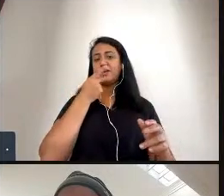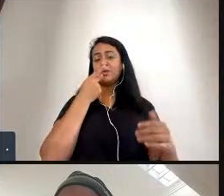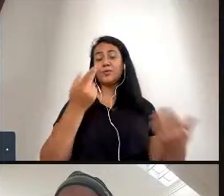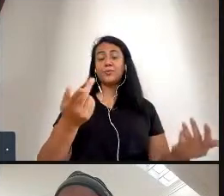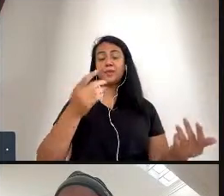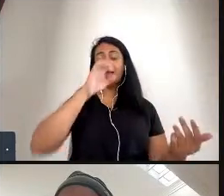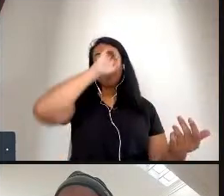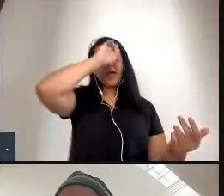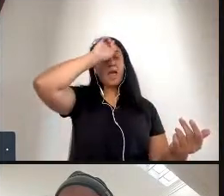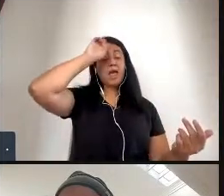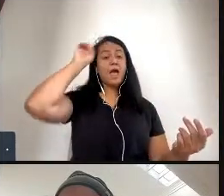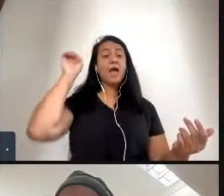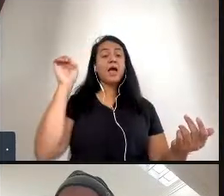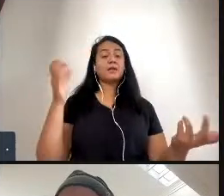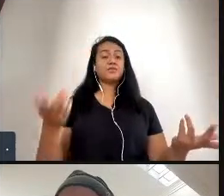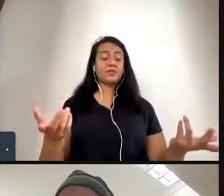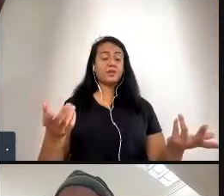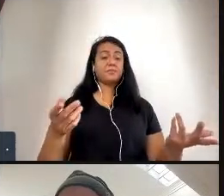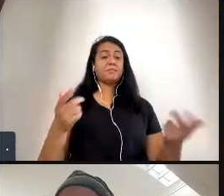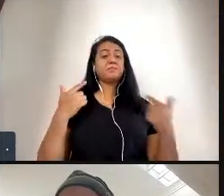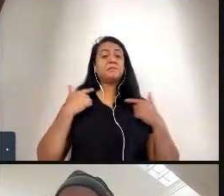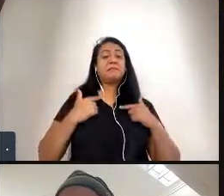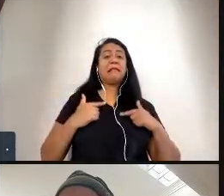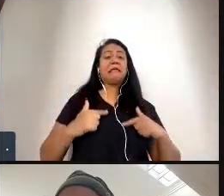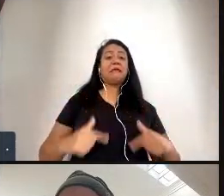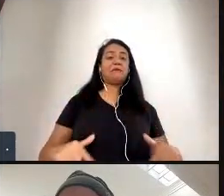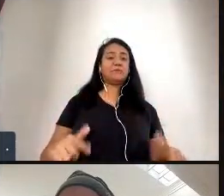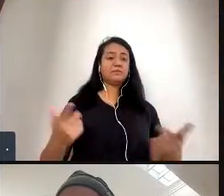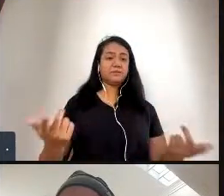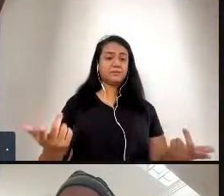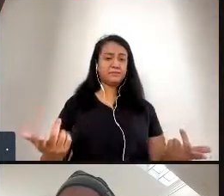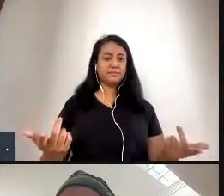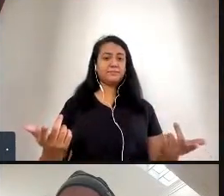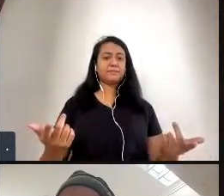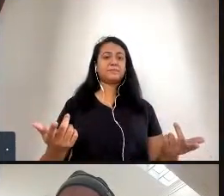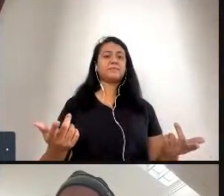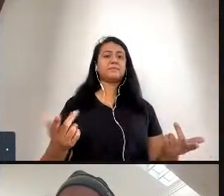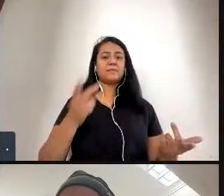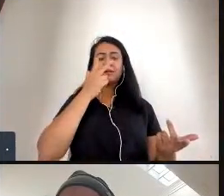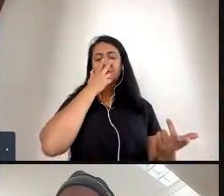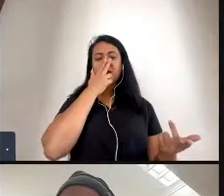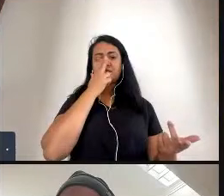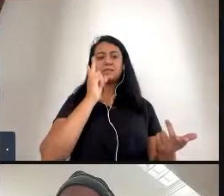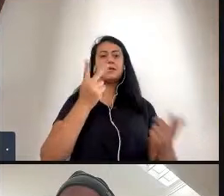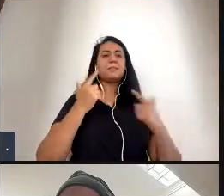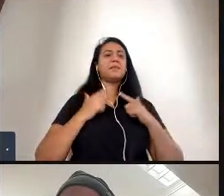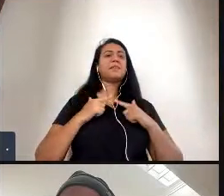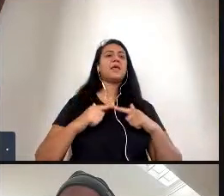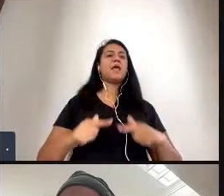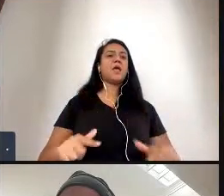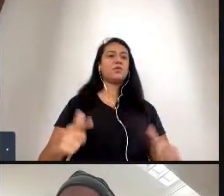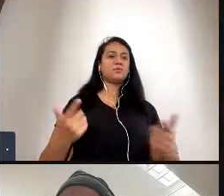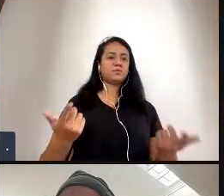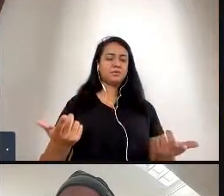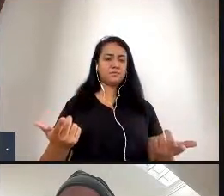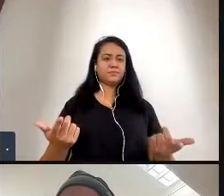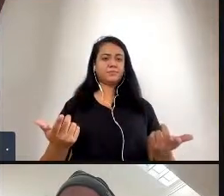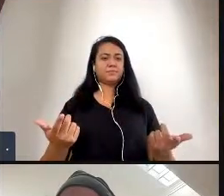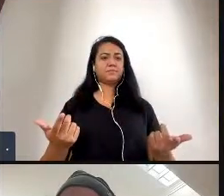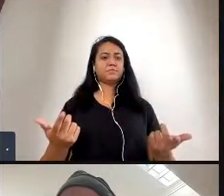você sempre está pendendo para algum lugar então não é por causa disso